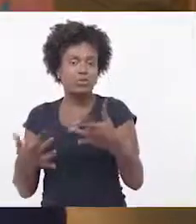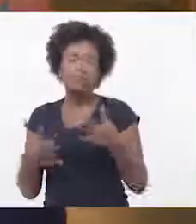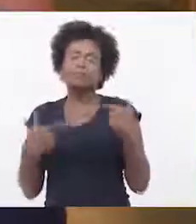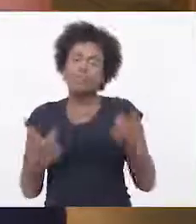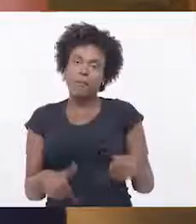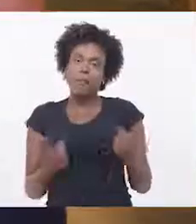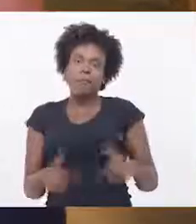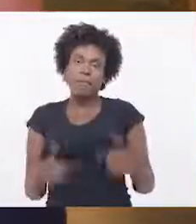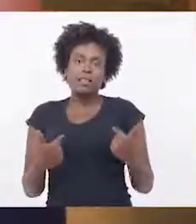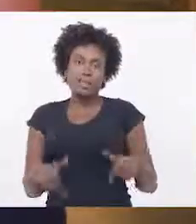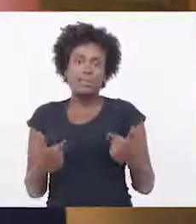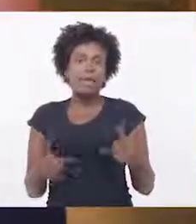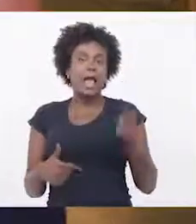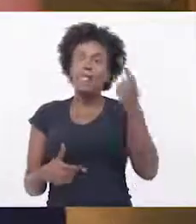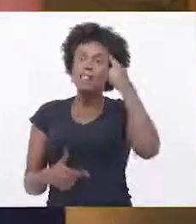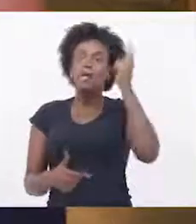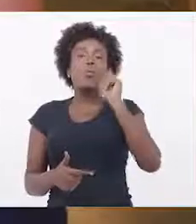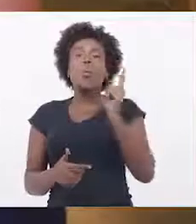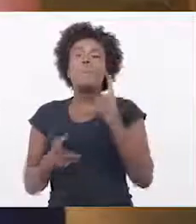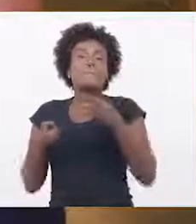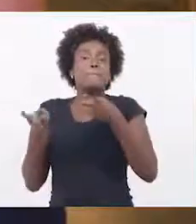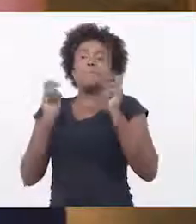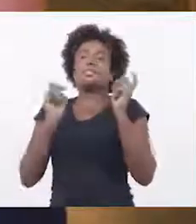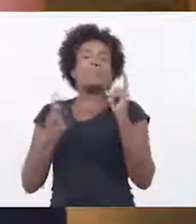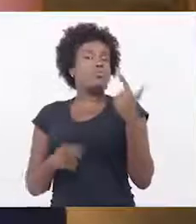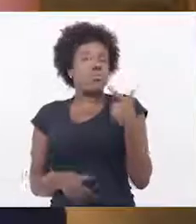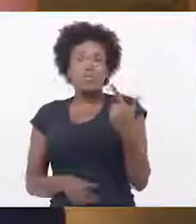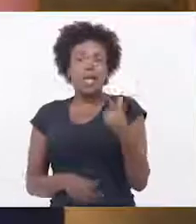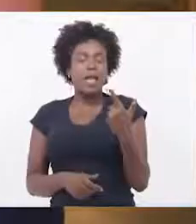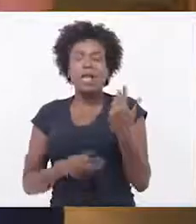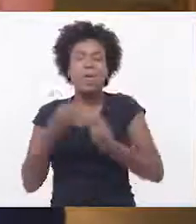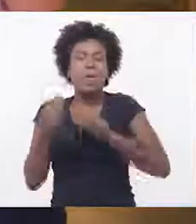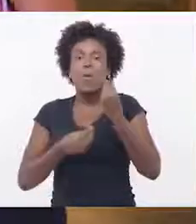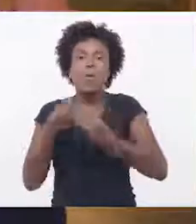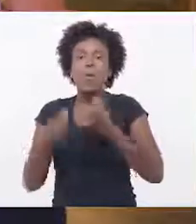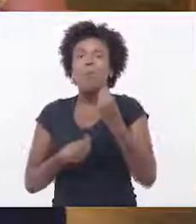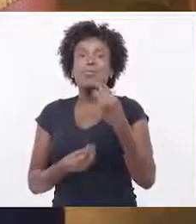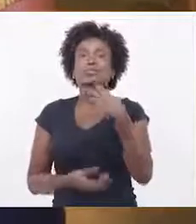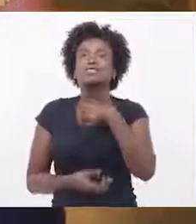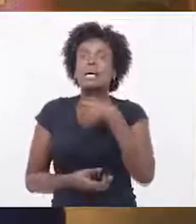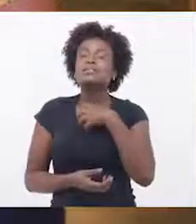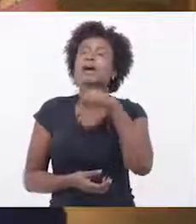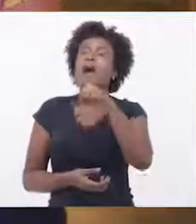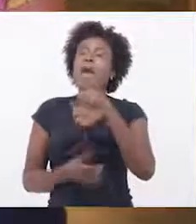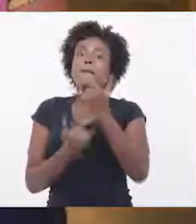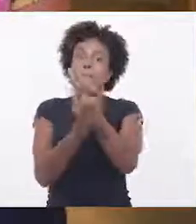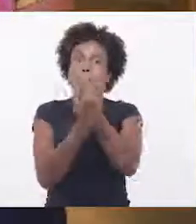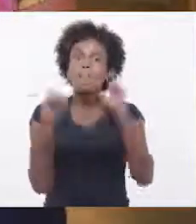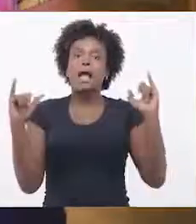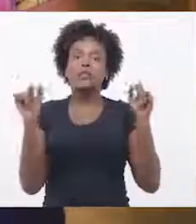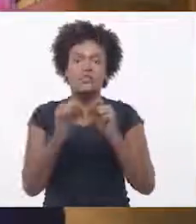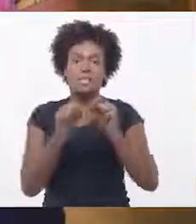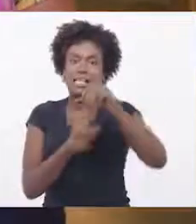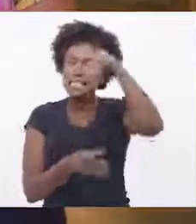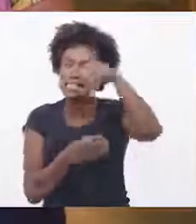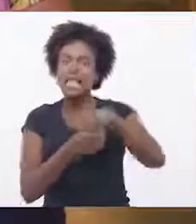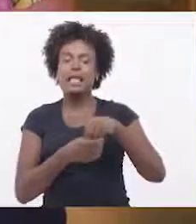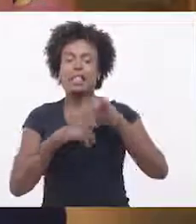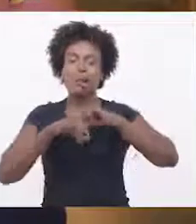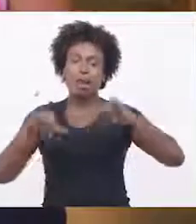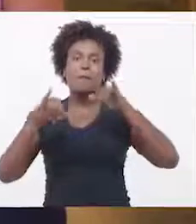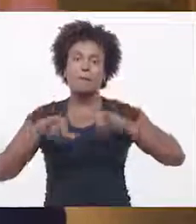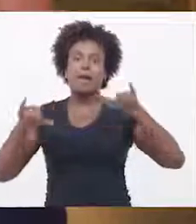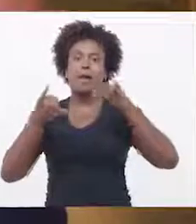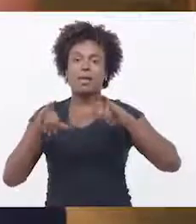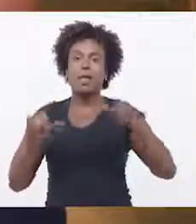que realmente a atividade que eles estão realizando está fazendo diferença para essa campanha. Às eles estão ali no dia a dia e eles não percebem o quanto,